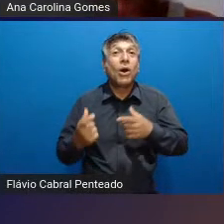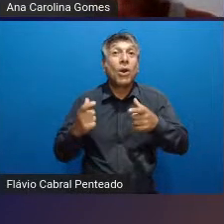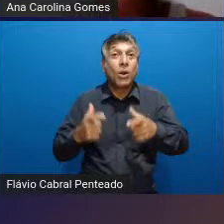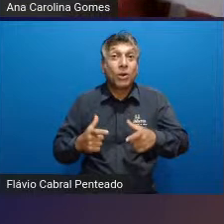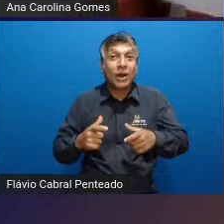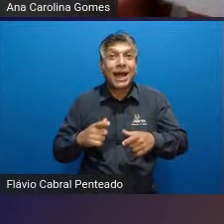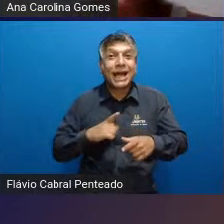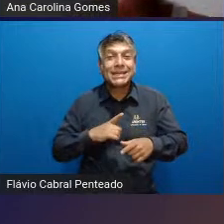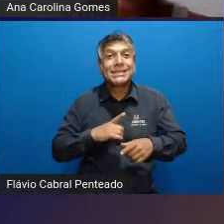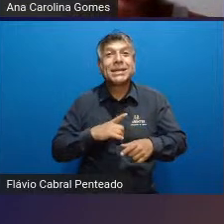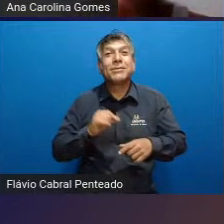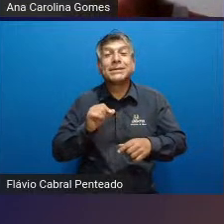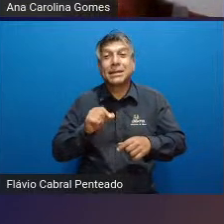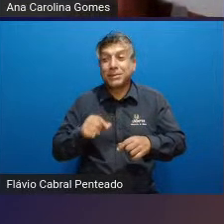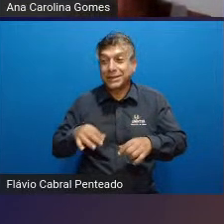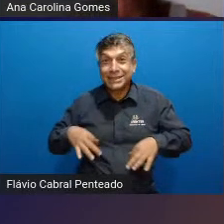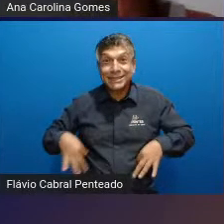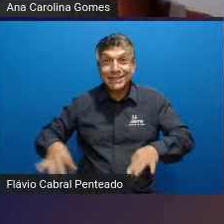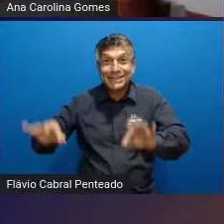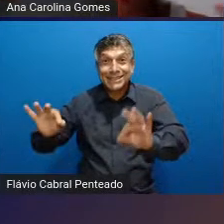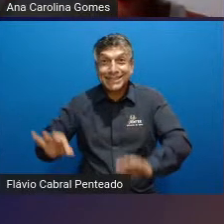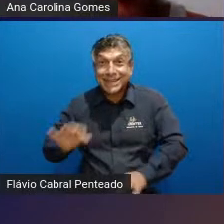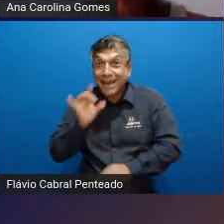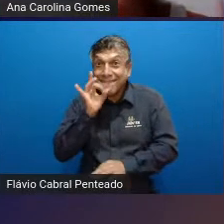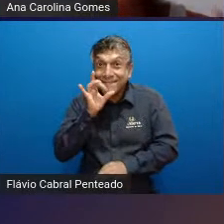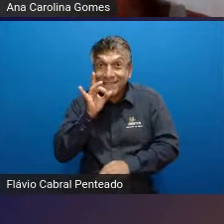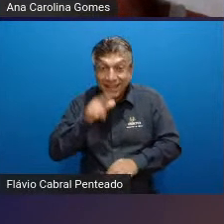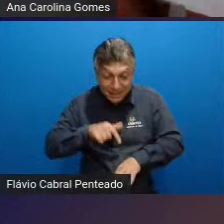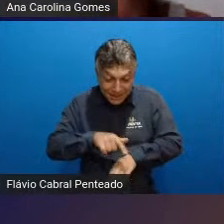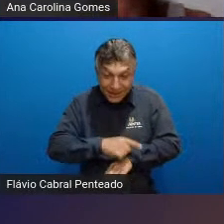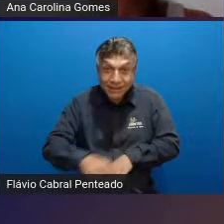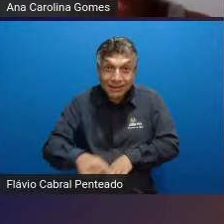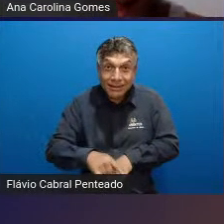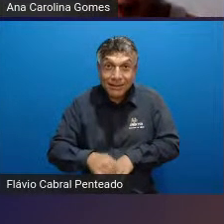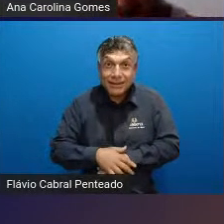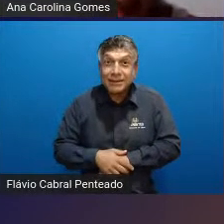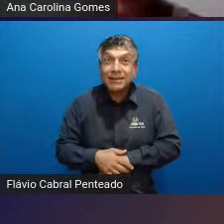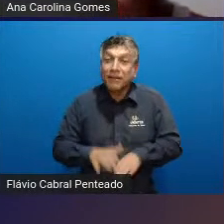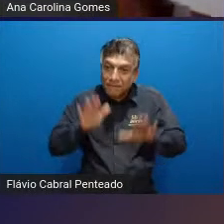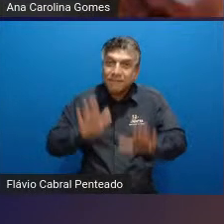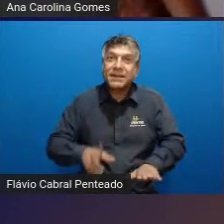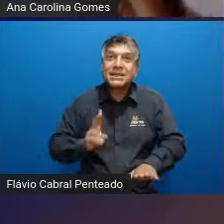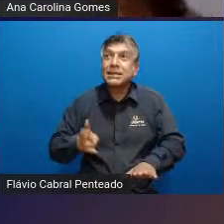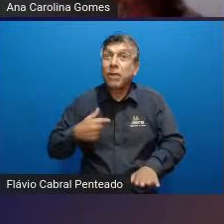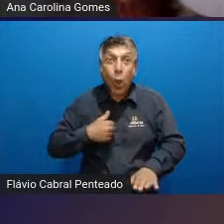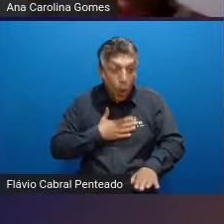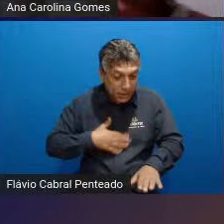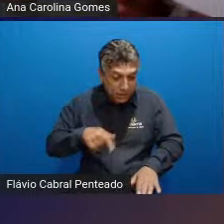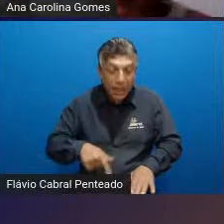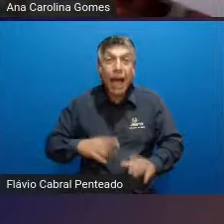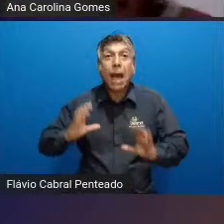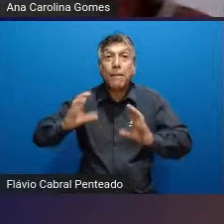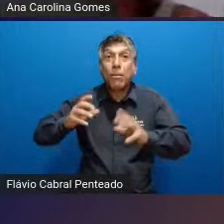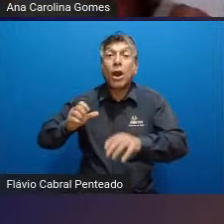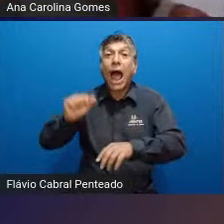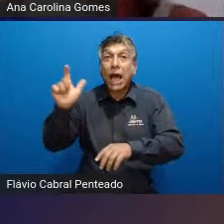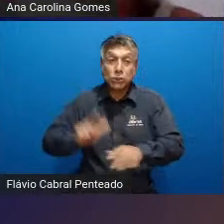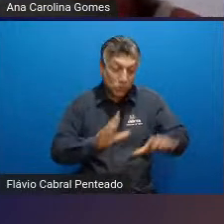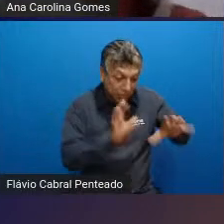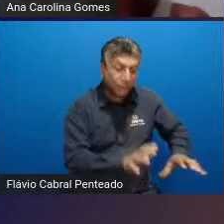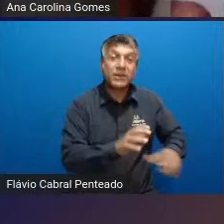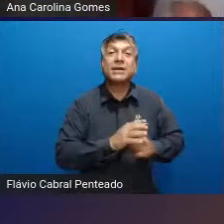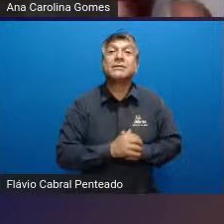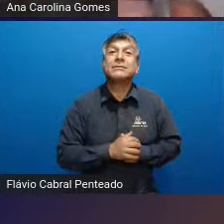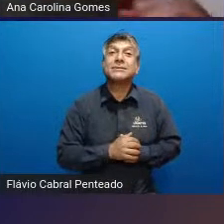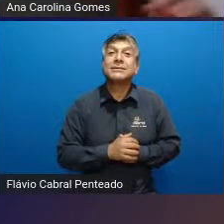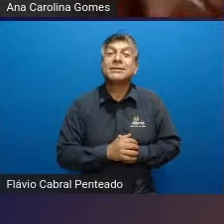verde que no primeiro dia de aula tava ali aquele tapete verde na décima aula tem que tá ali também aquela bola azul que tava ali na primeira aula tem que tá ali também